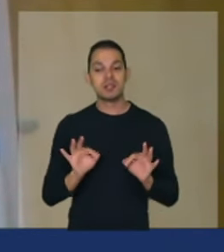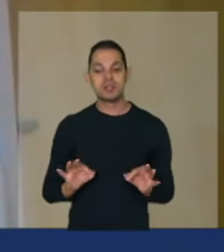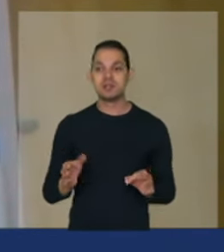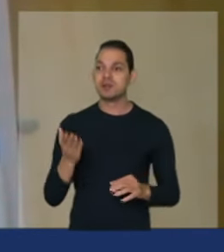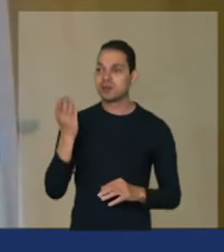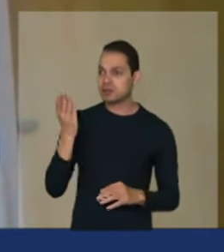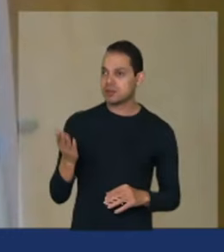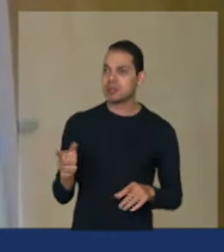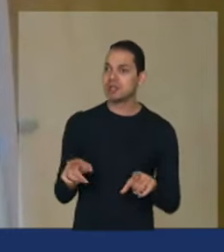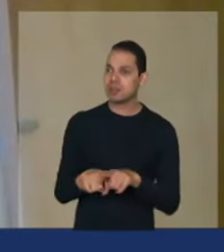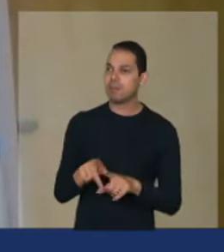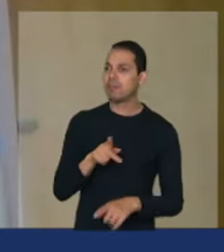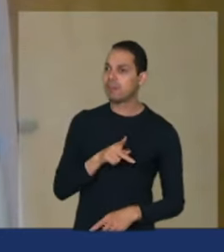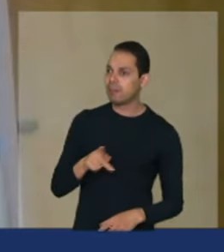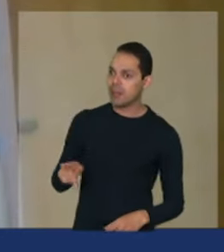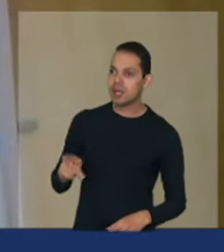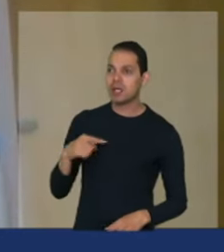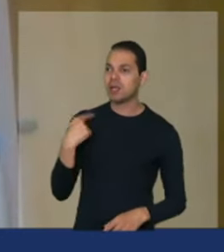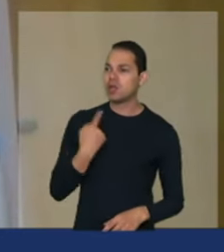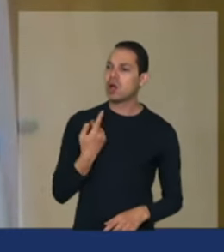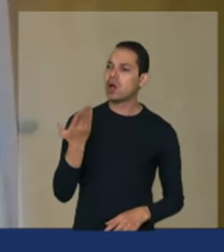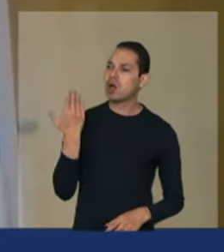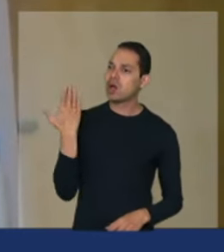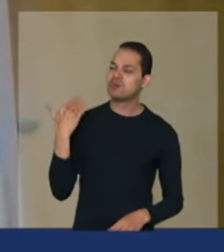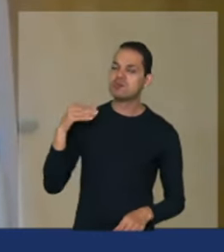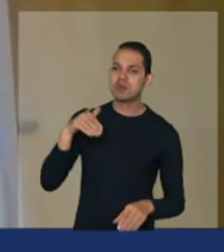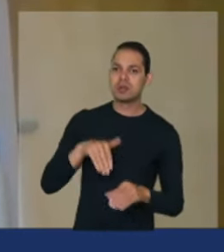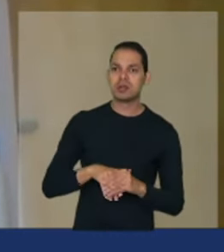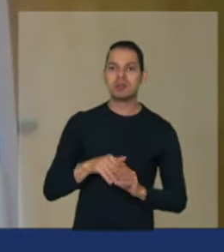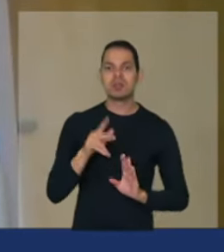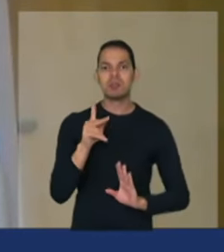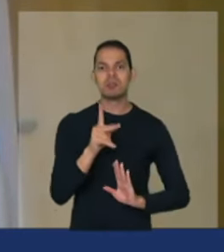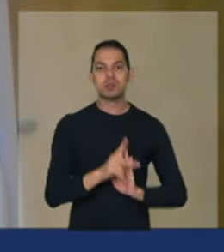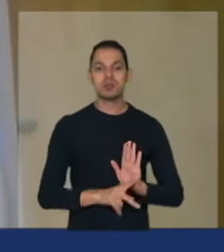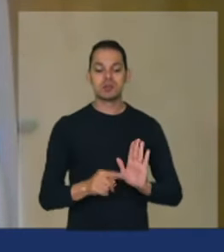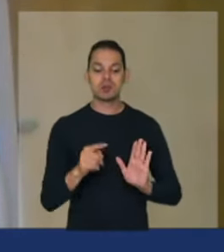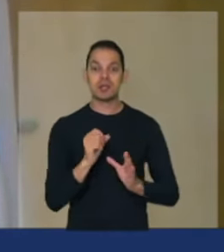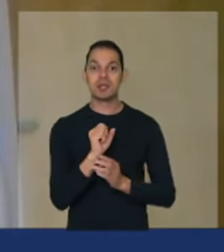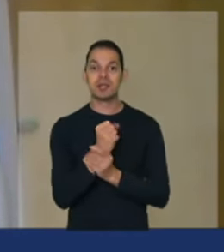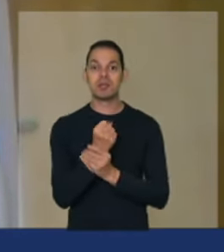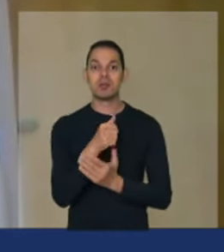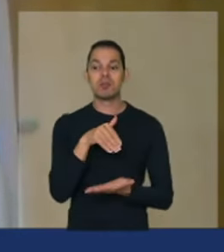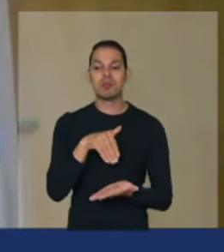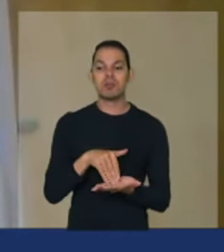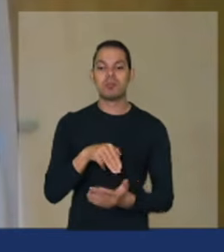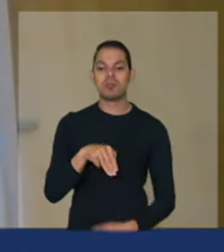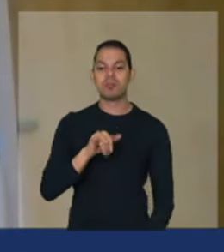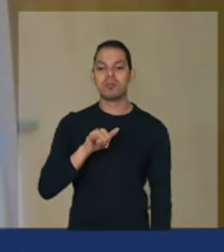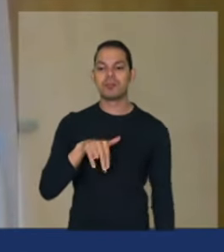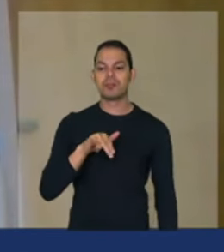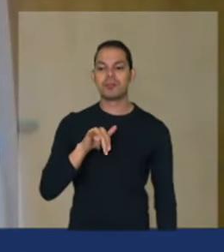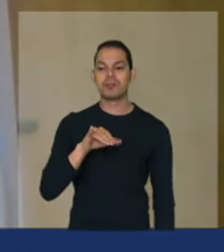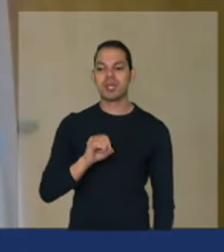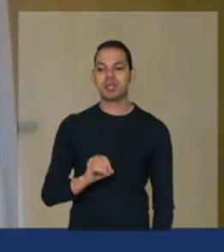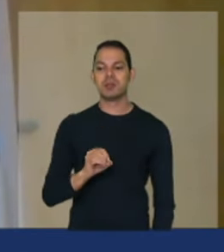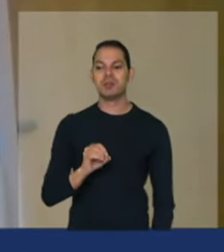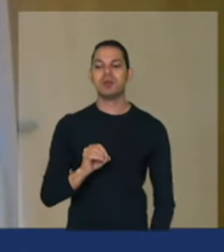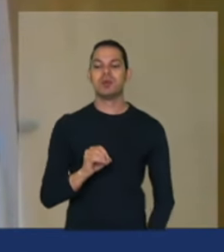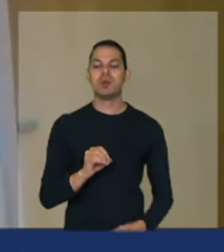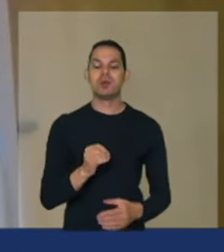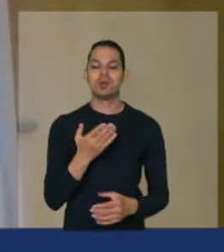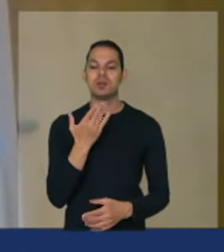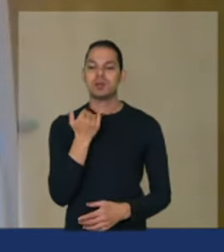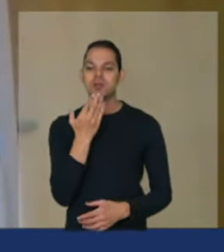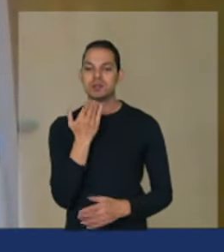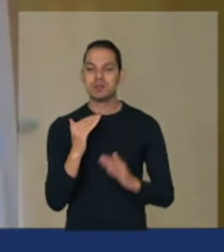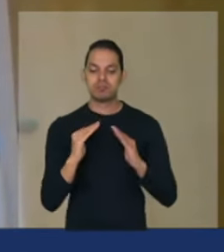presidente quando nós votamos aqui o projeto que assegura o mínimo de alimentação da agricultura familiar para as escolas